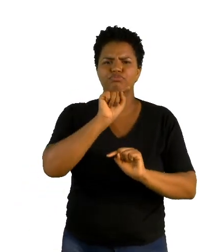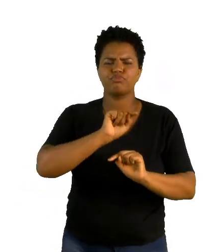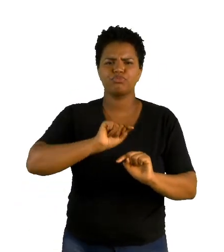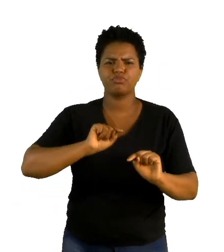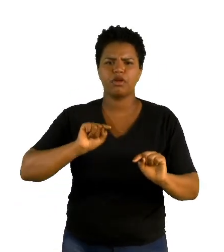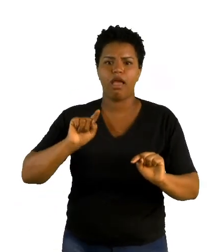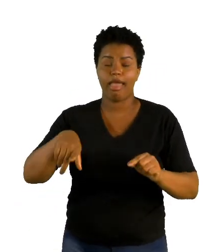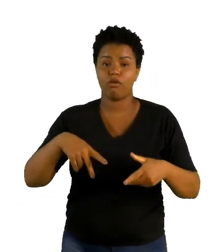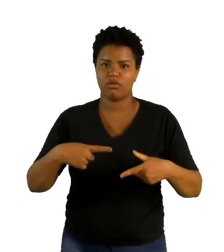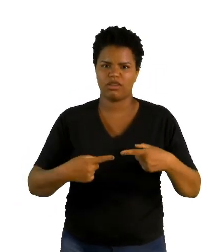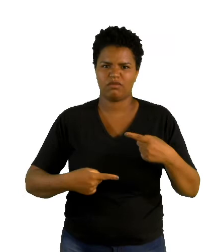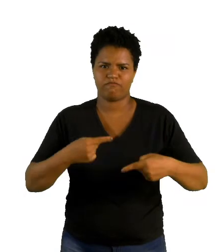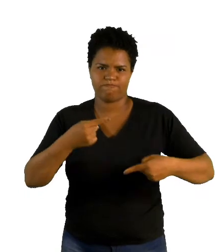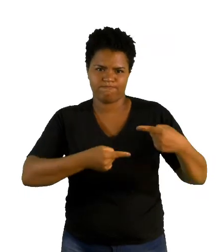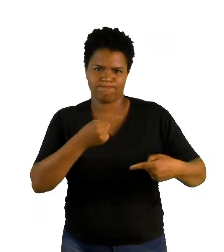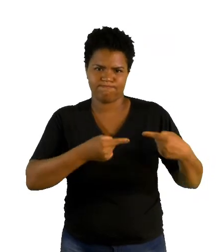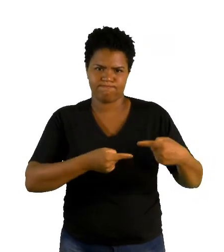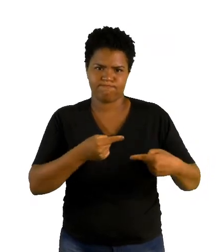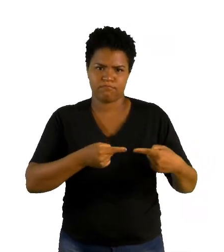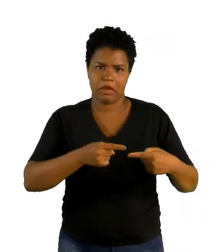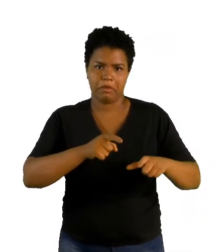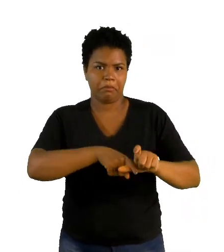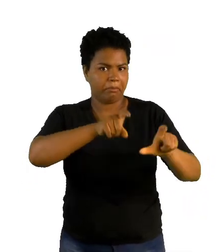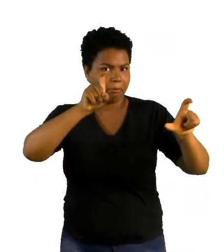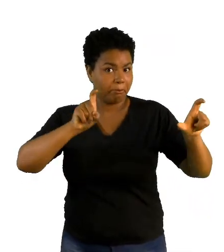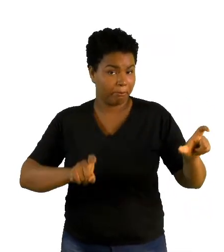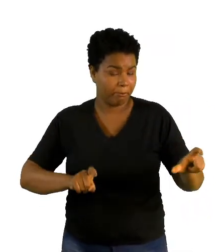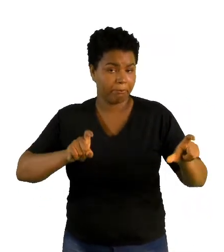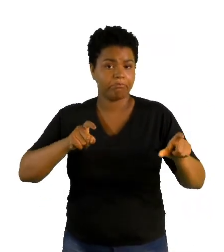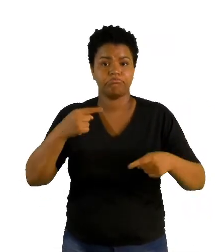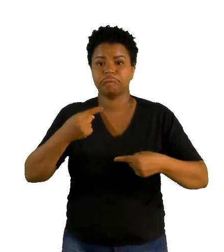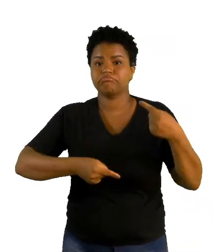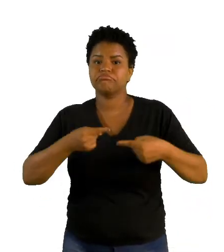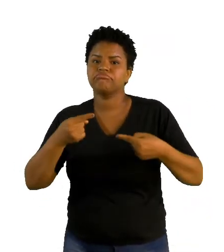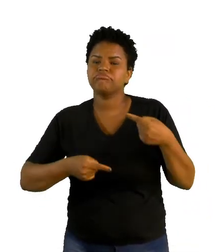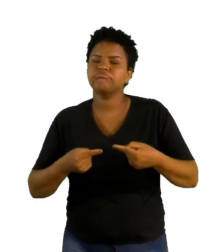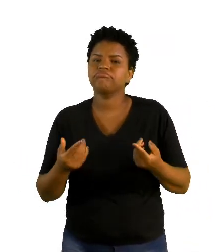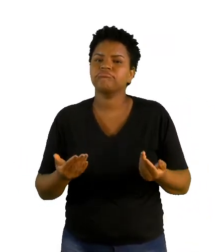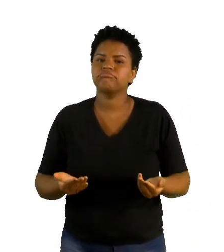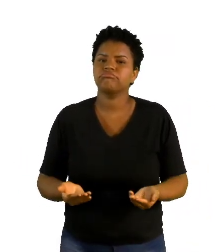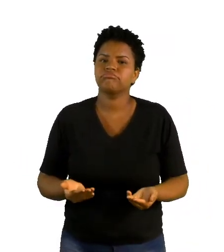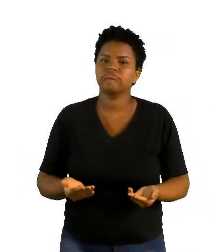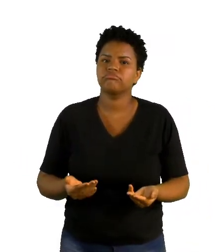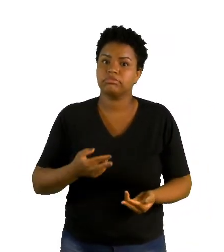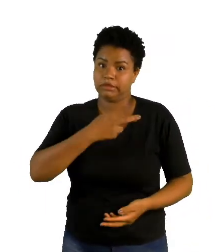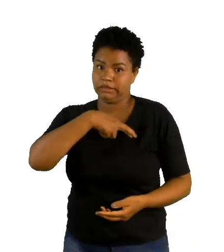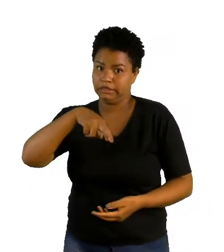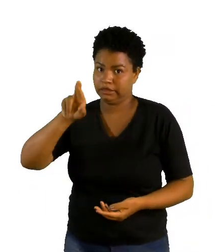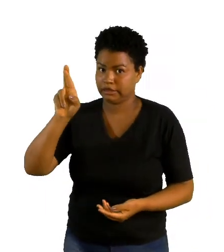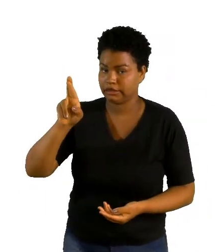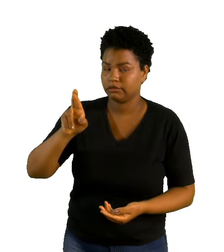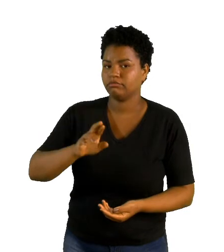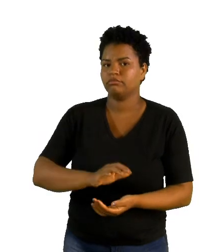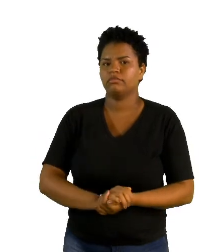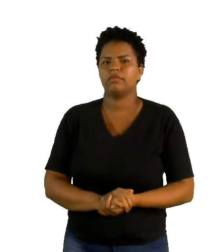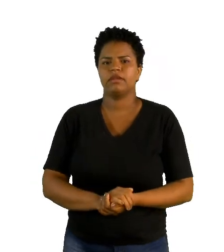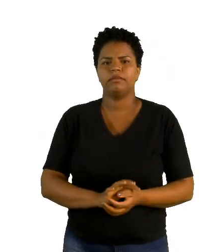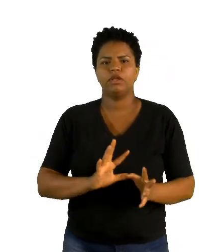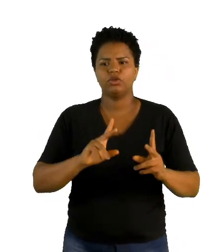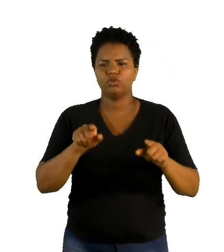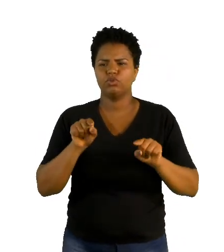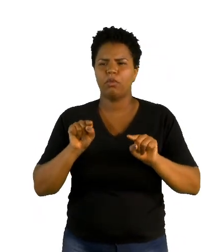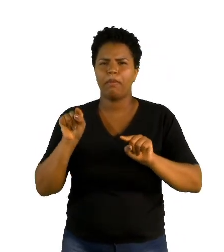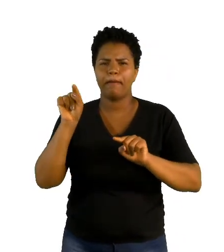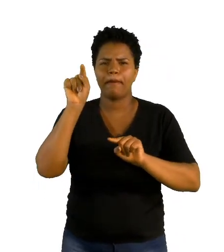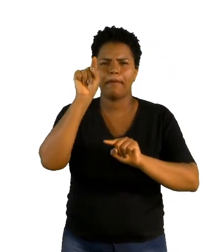conflito. Seja conflito por independência, seja conflito por religioso, mas todos esses locais são